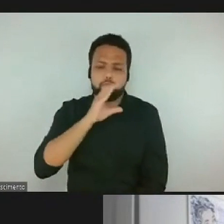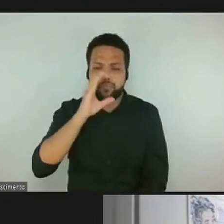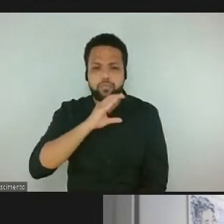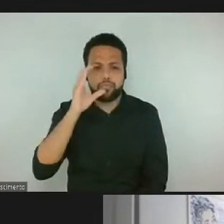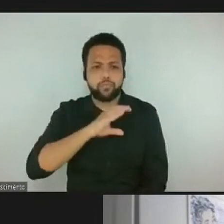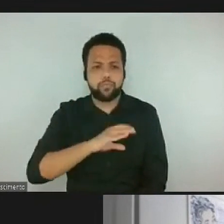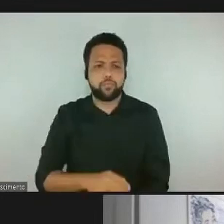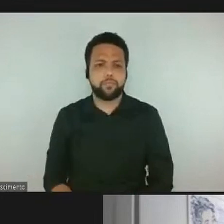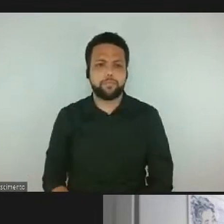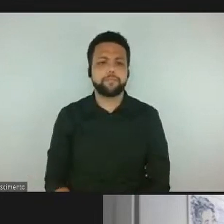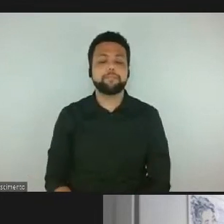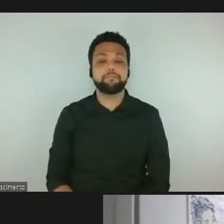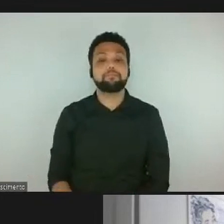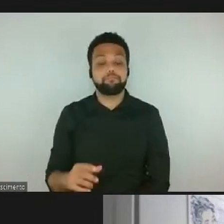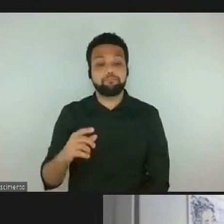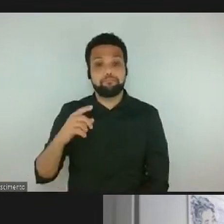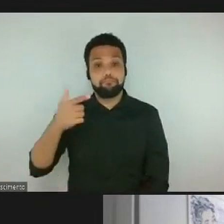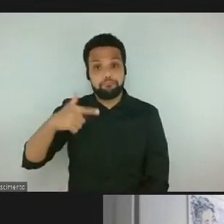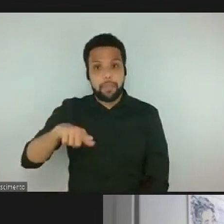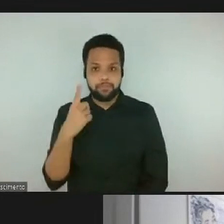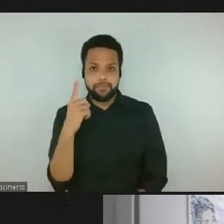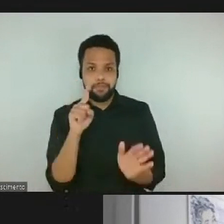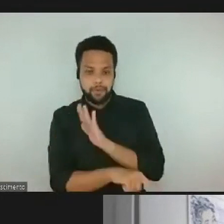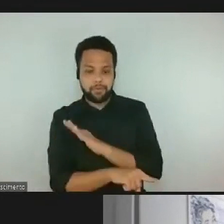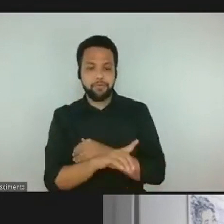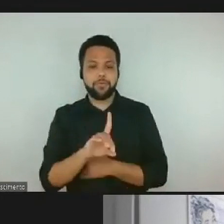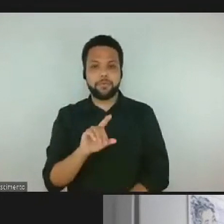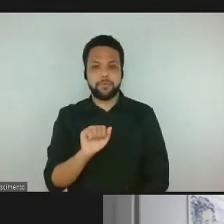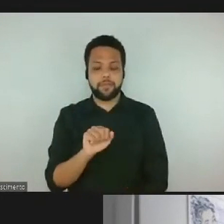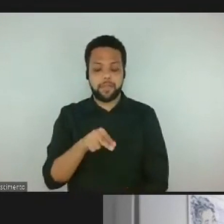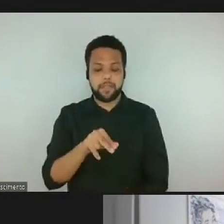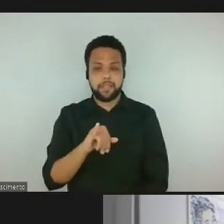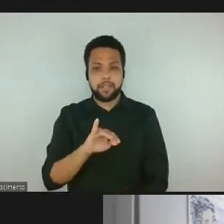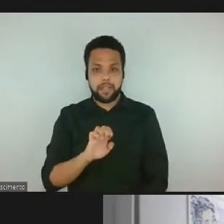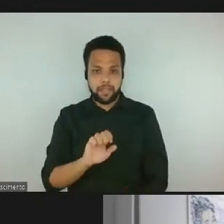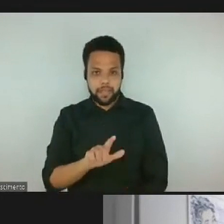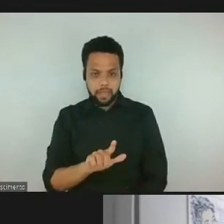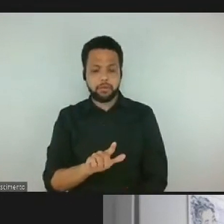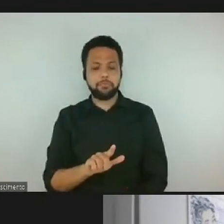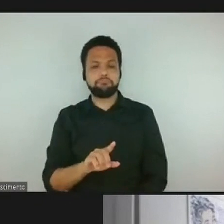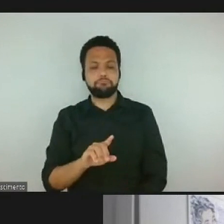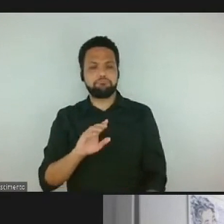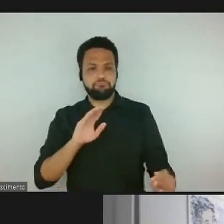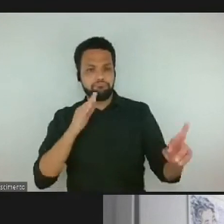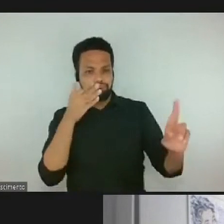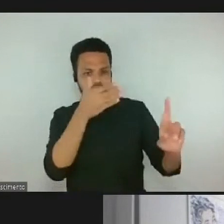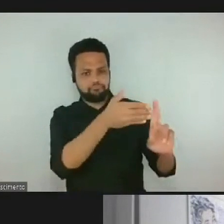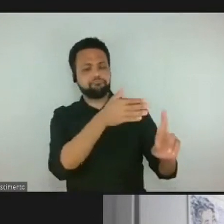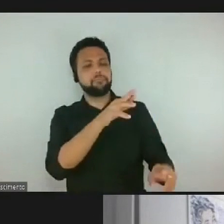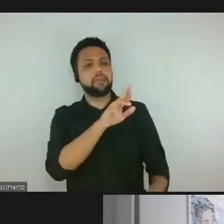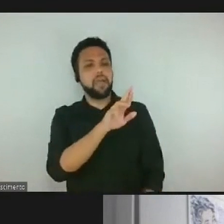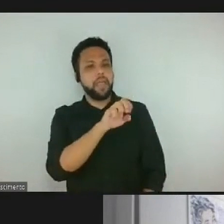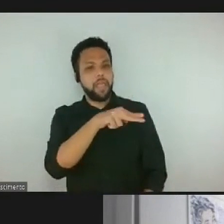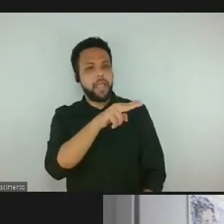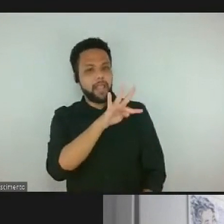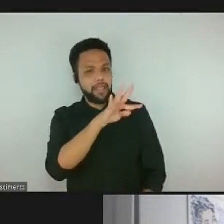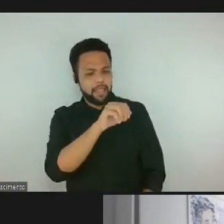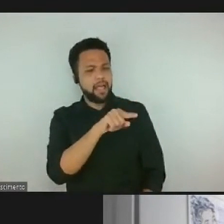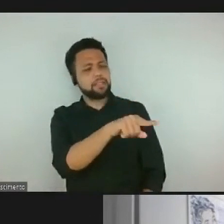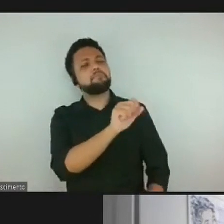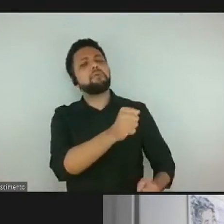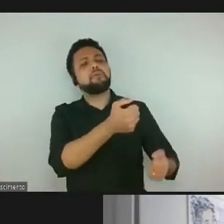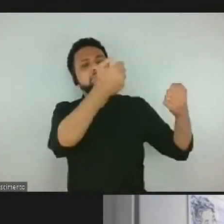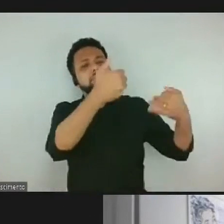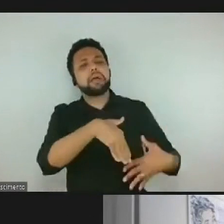Eu tenho uma pergunta aqui do Daniel Siqueira para a Renata. Você poderia falar um pouco mais como você